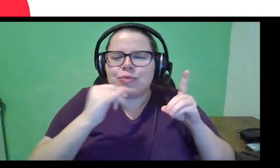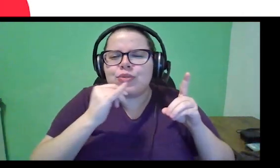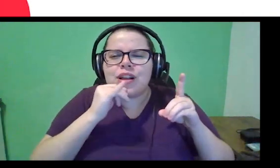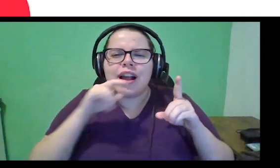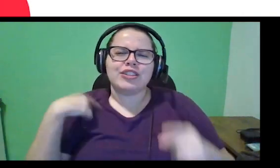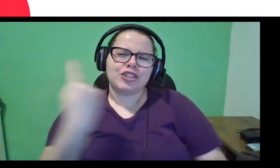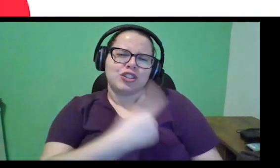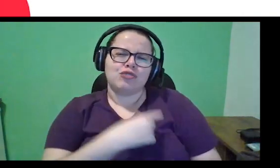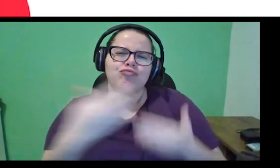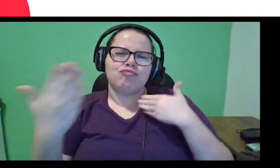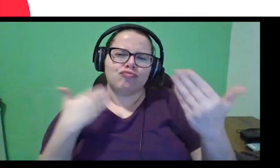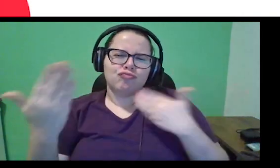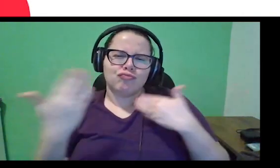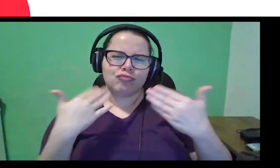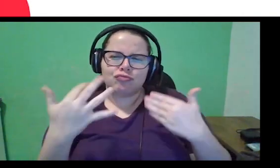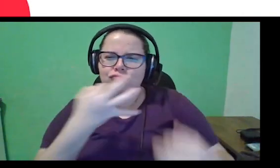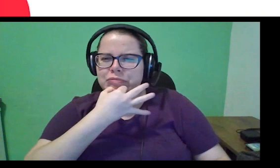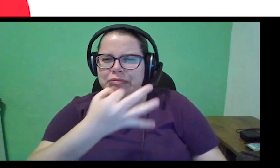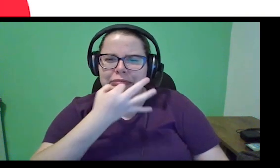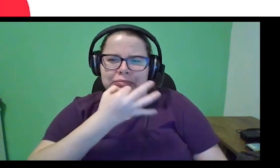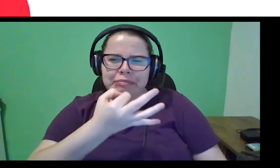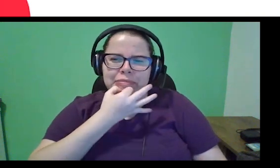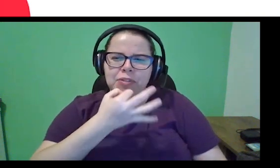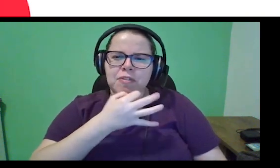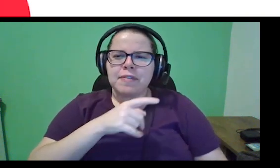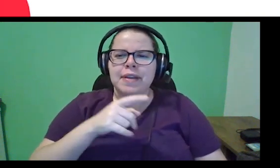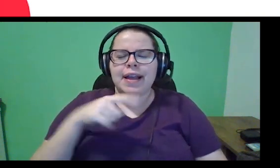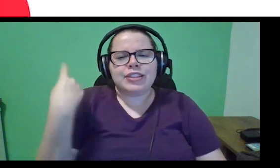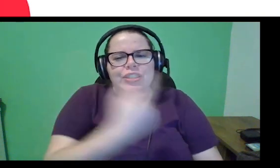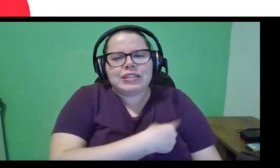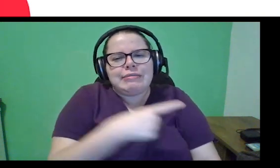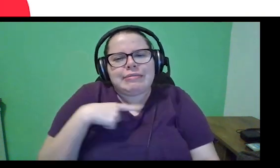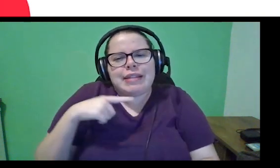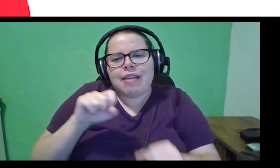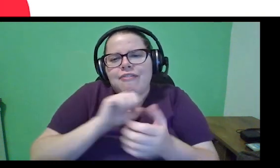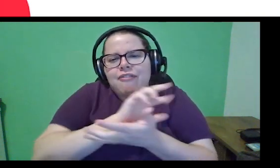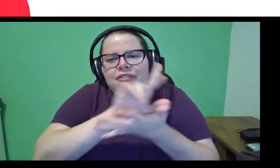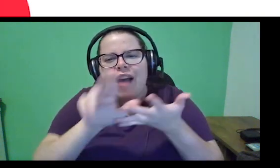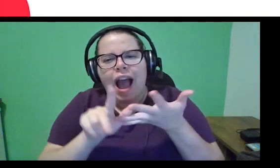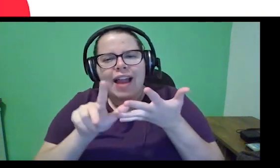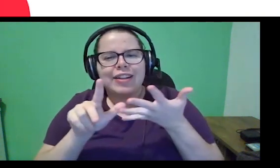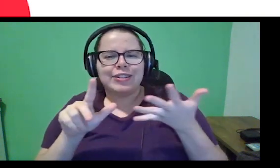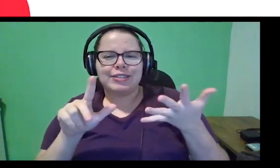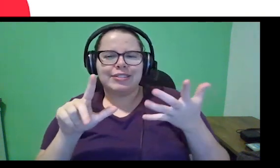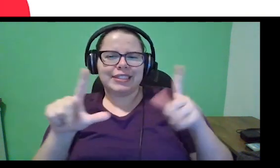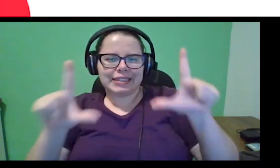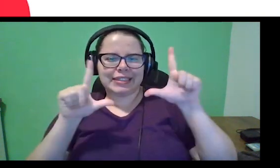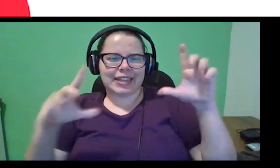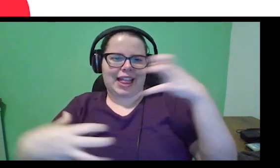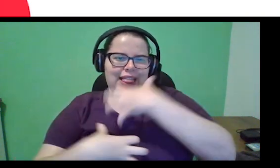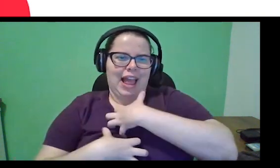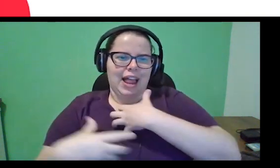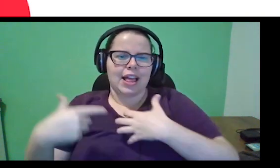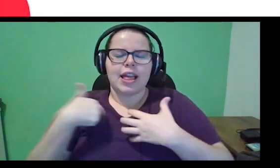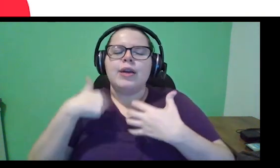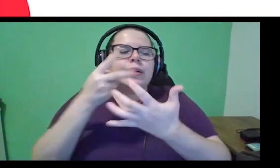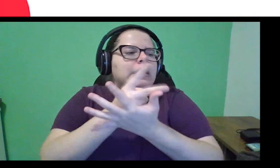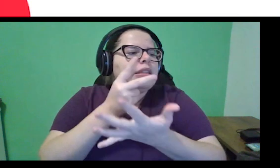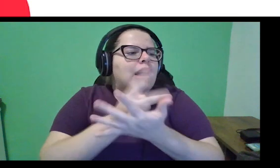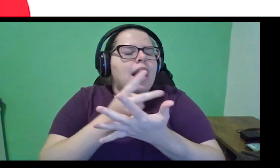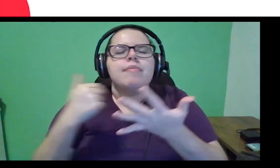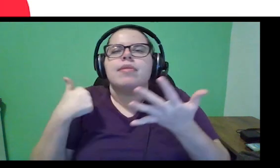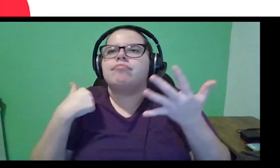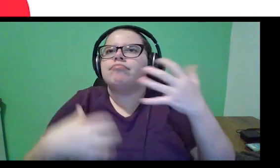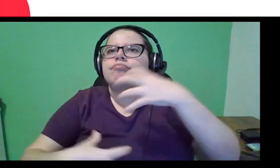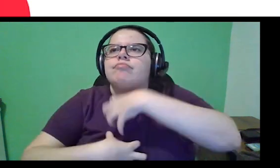comentando com vocês, né, em vários cenários que eu passei, nesses cenários eu sempre me